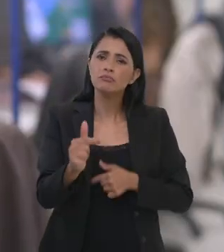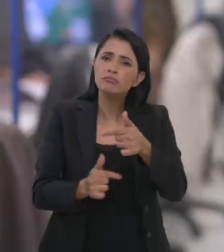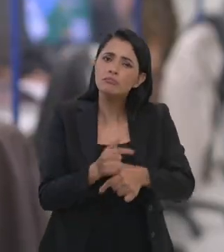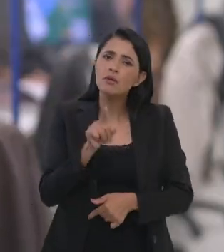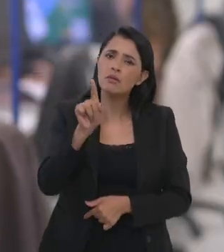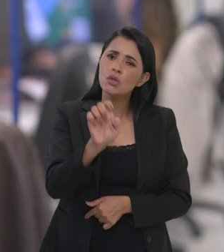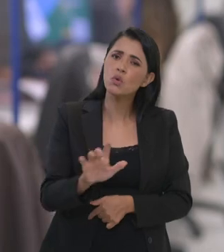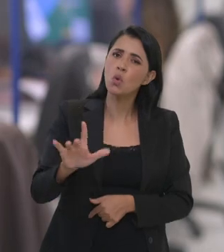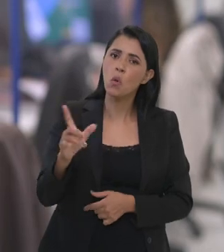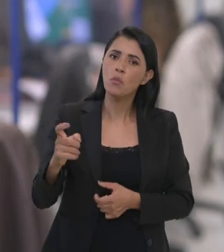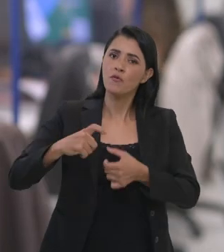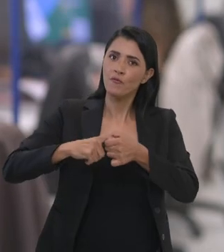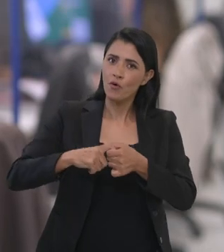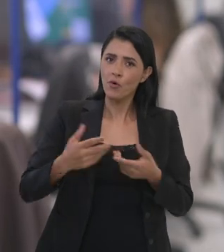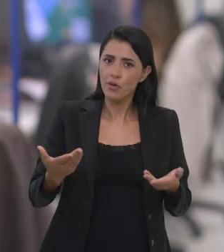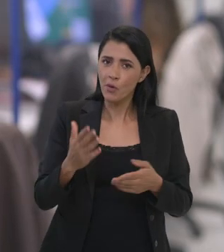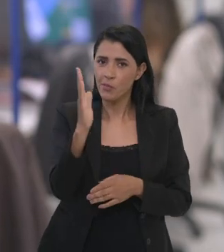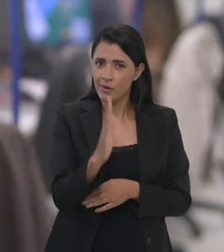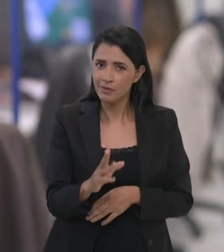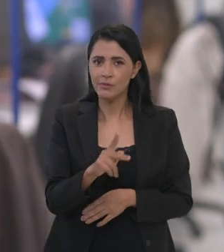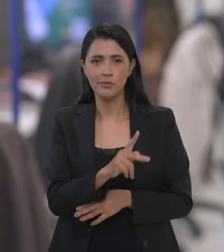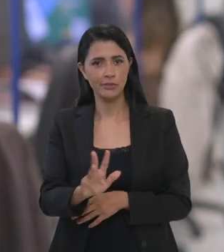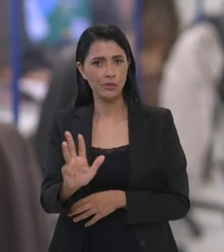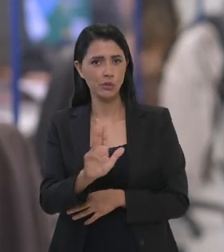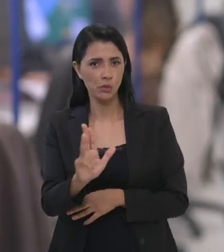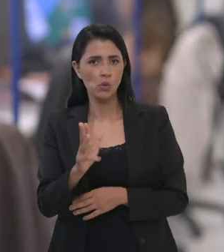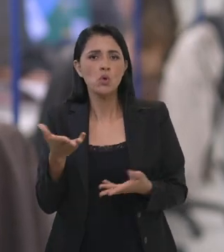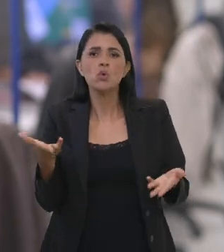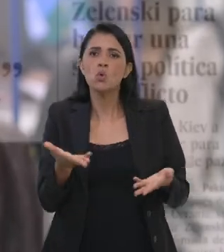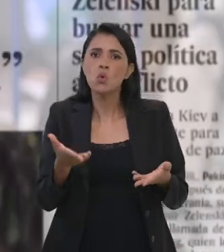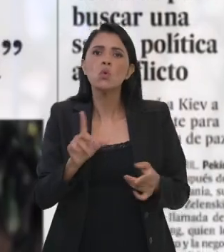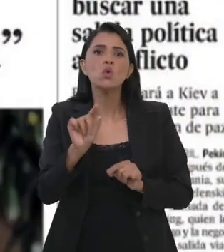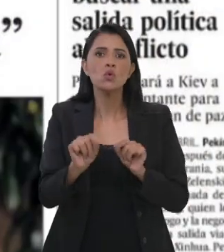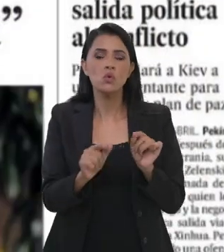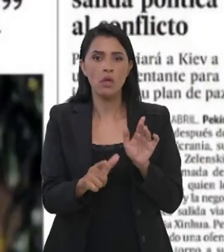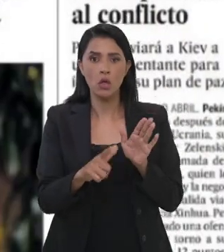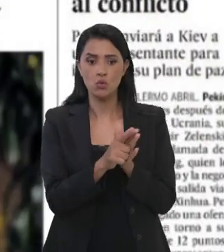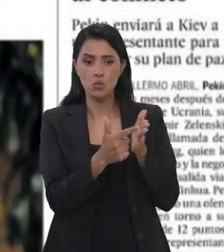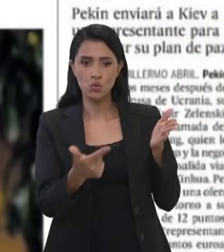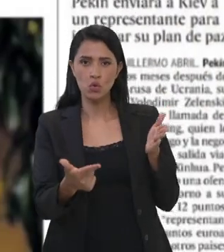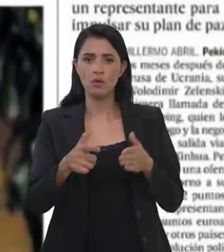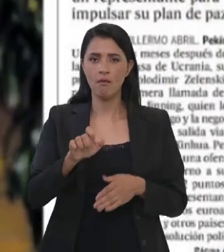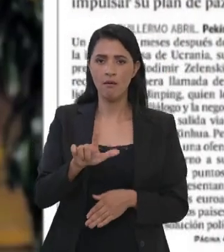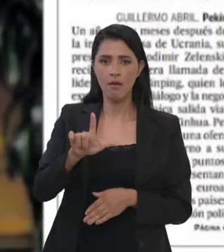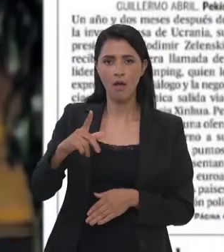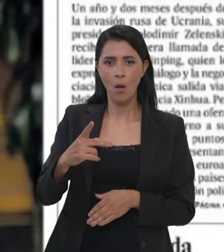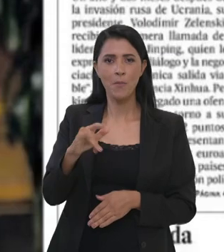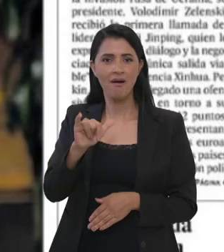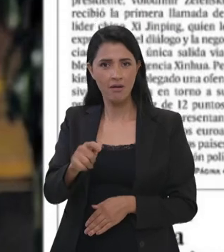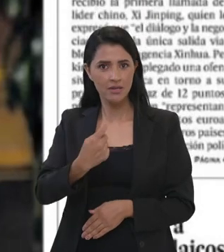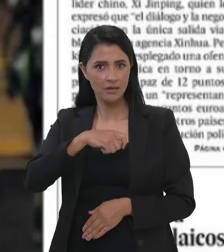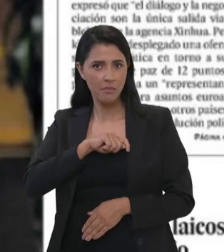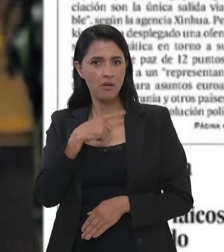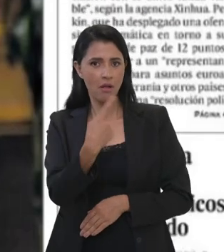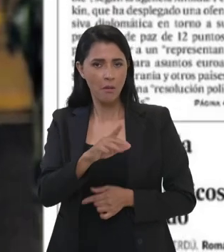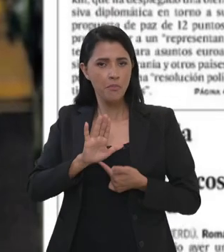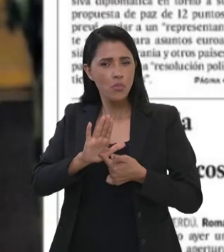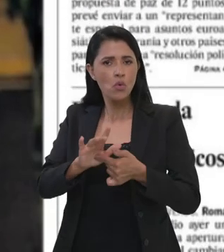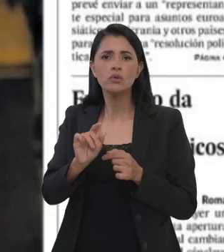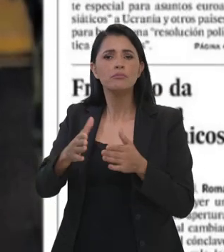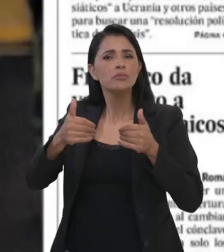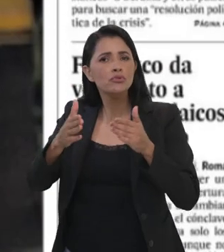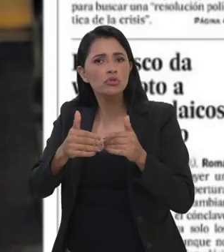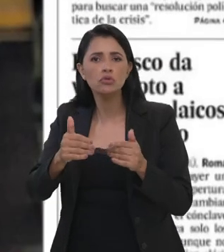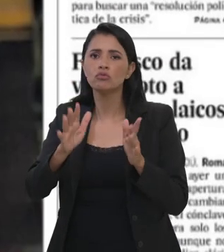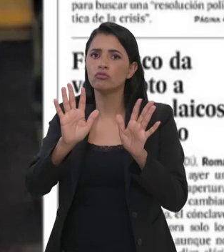Após seis dias de trabalho na Europa, o presidente Lula está de volta ao Brasil. E hoje, estampa a capa do jornal espanhol El País,